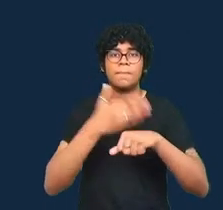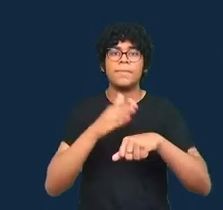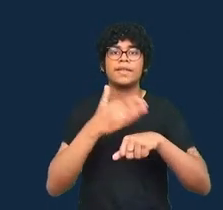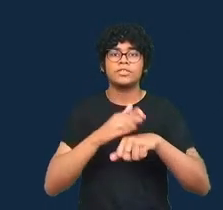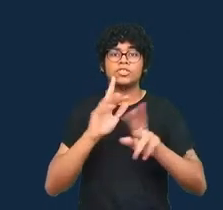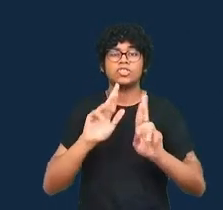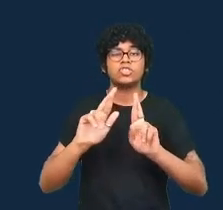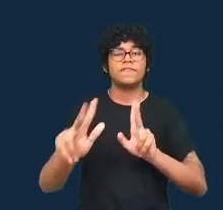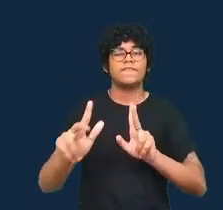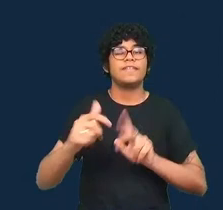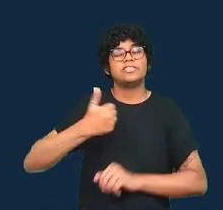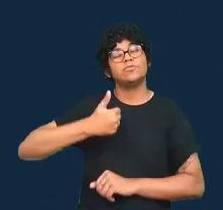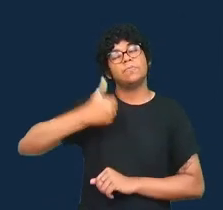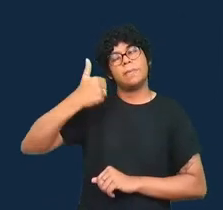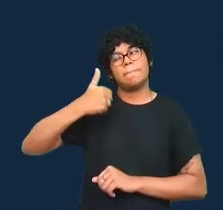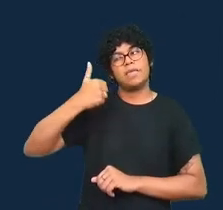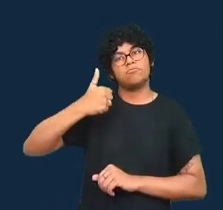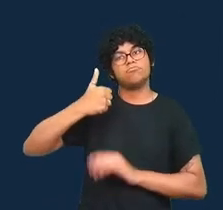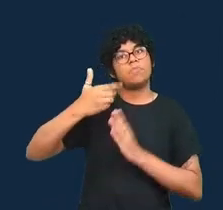edição.